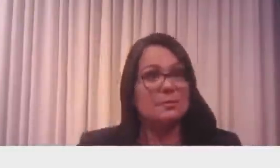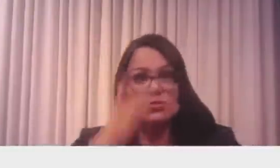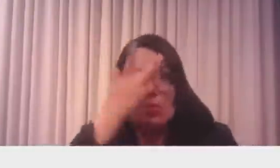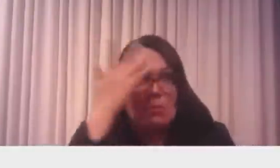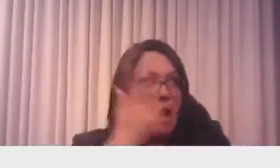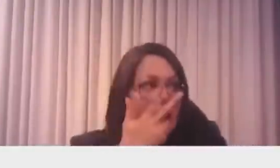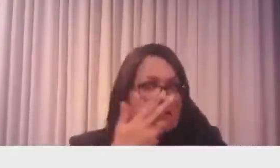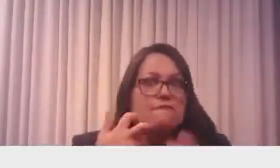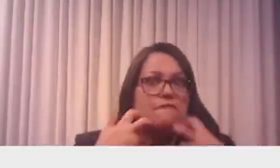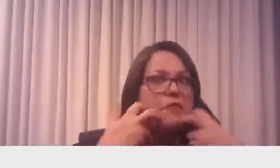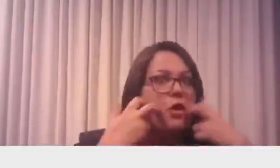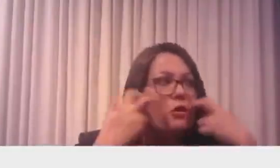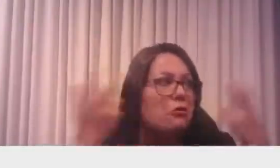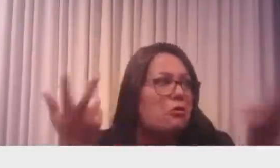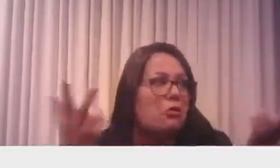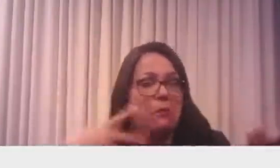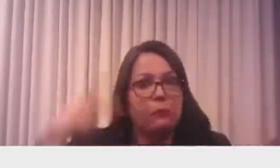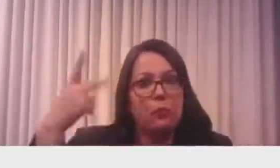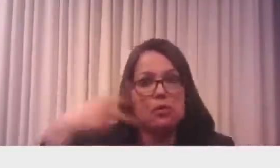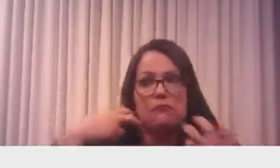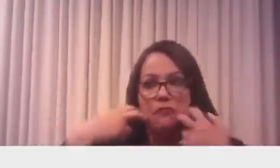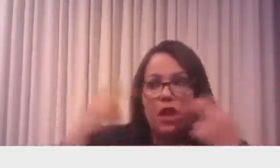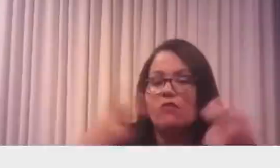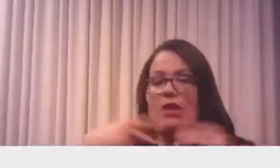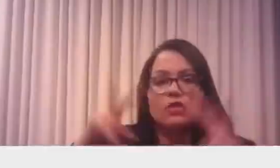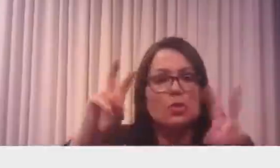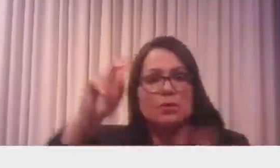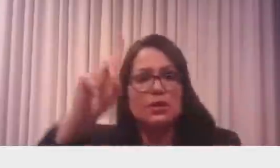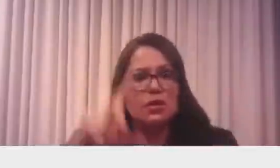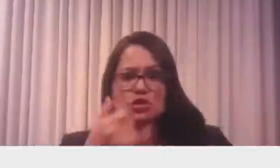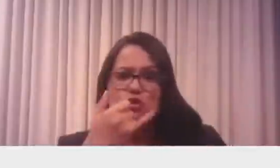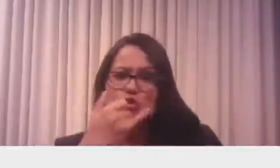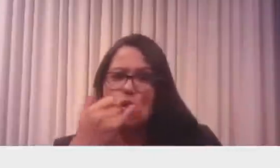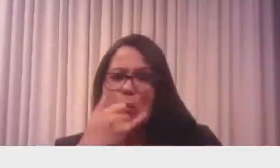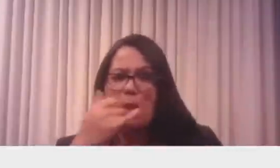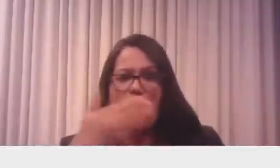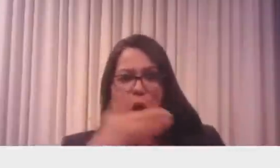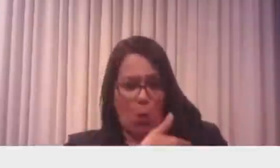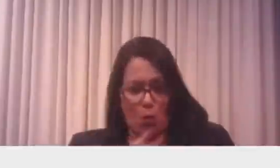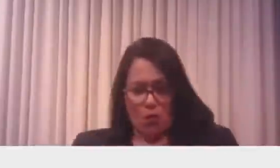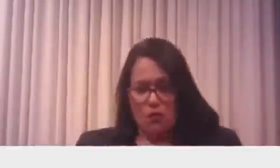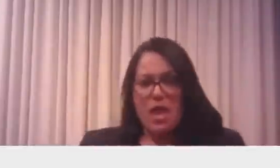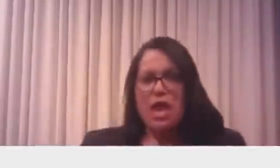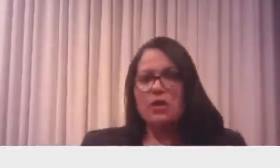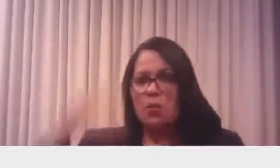vergonha de, todo mundo não, o político tem vergonha de falar, o Estado é laico, mas eu tenho minha religião, ponto final.